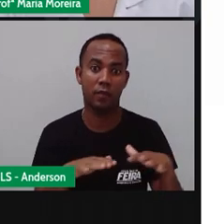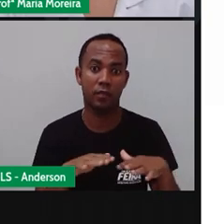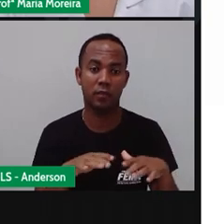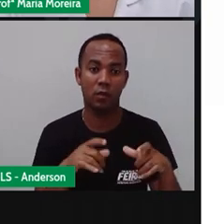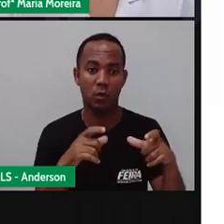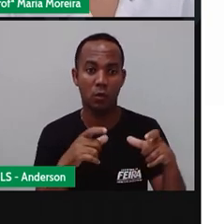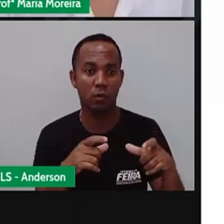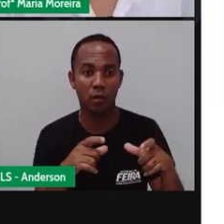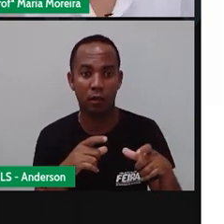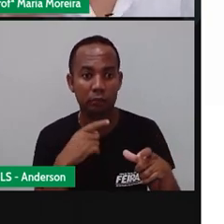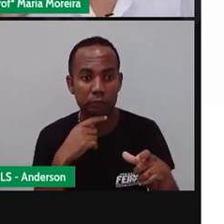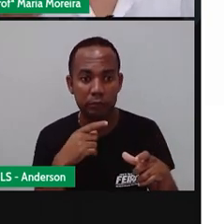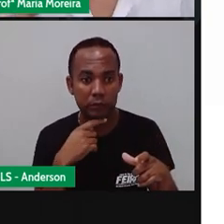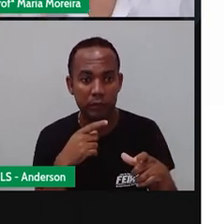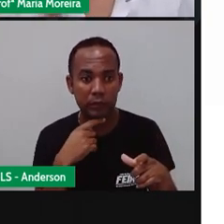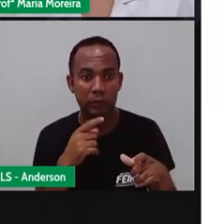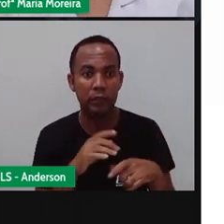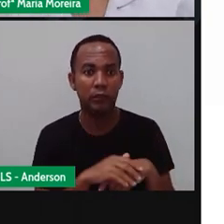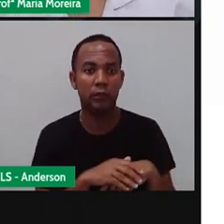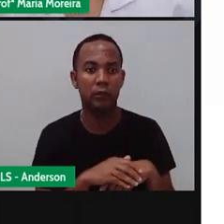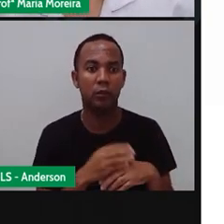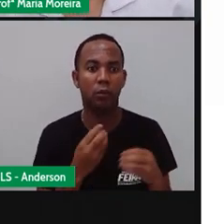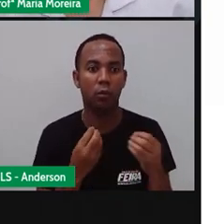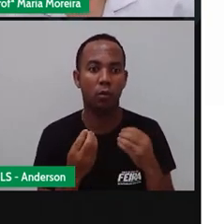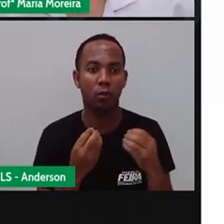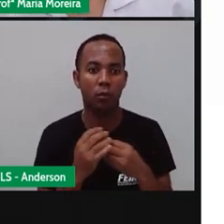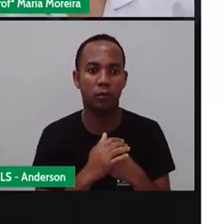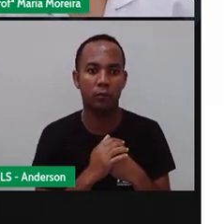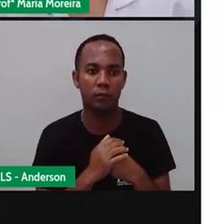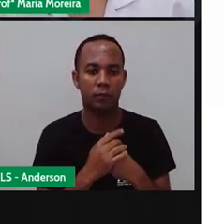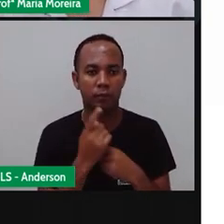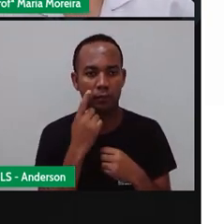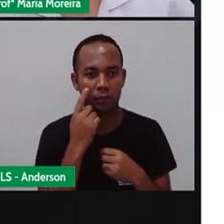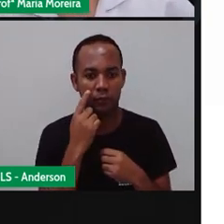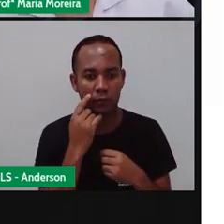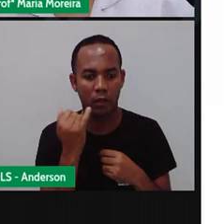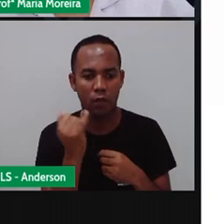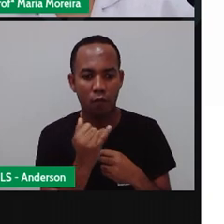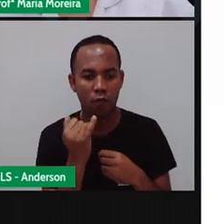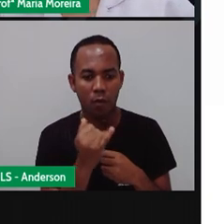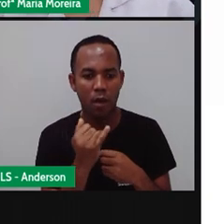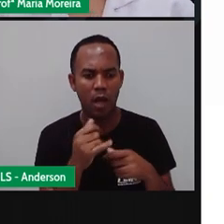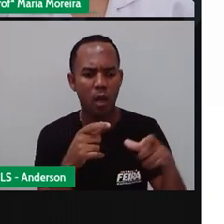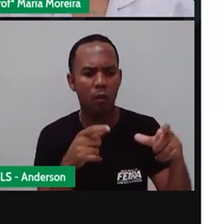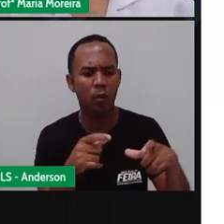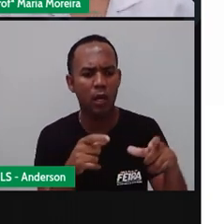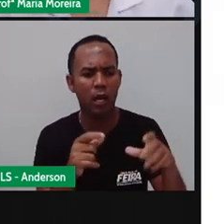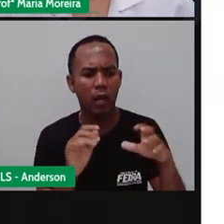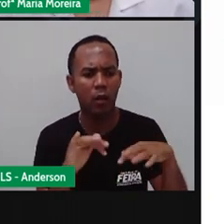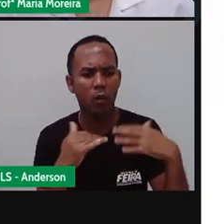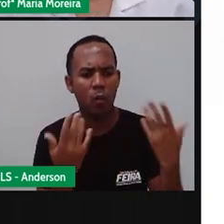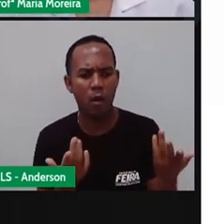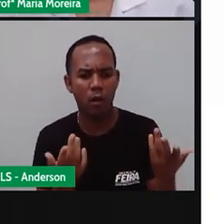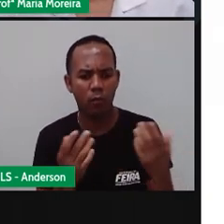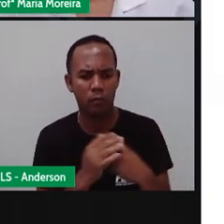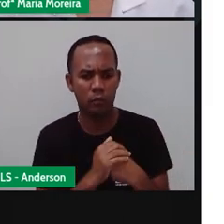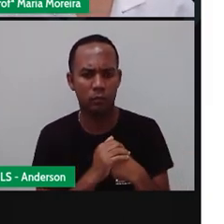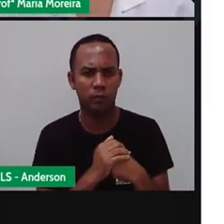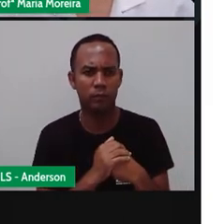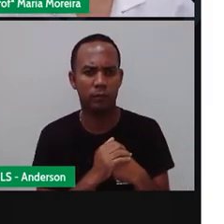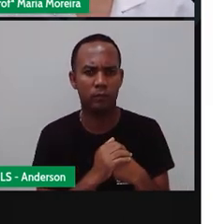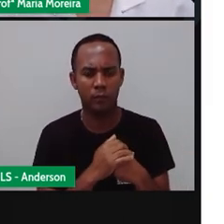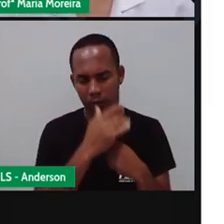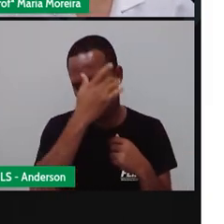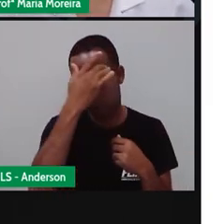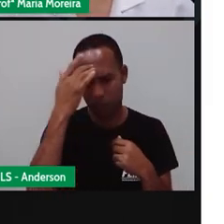perdido. Bom, não tem placa ou endereço para informar qual caminho que se deve tomar. E aí,